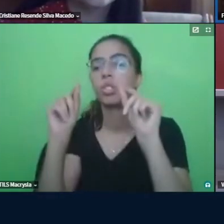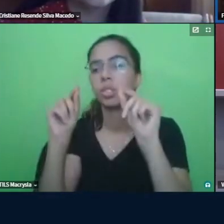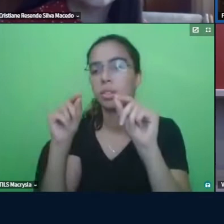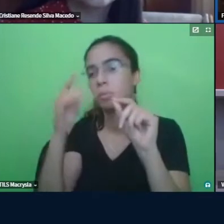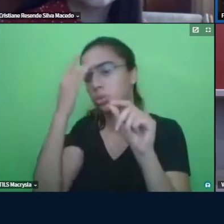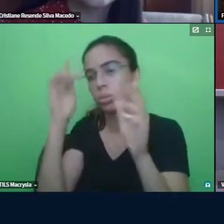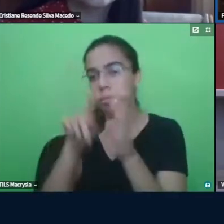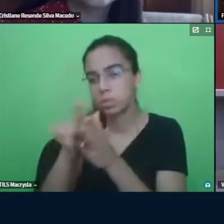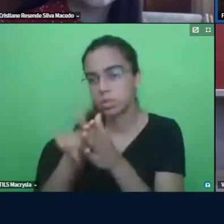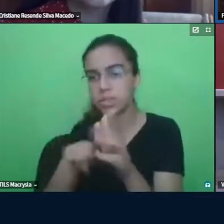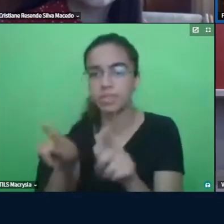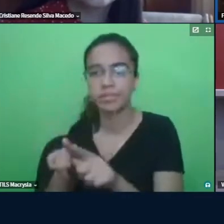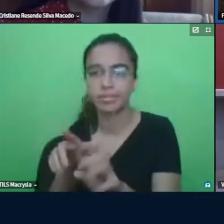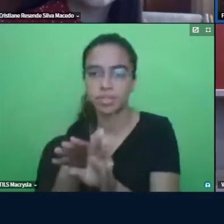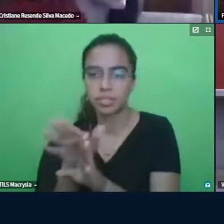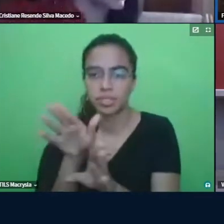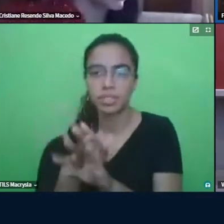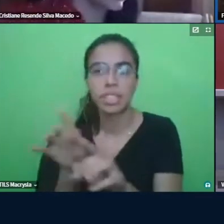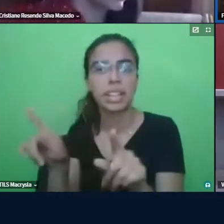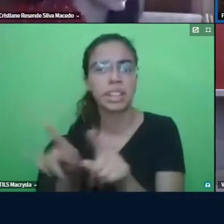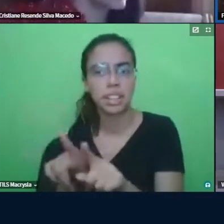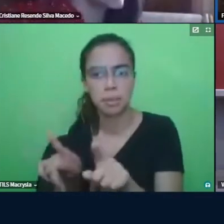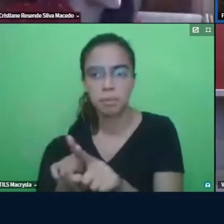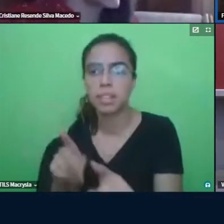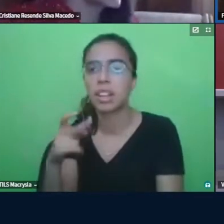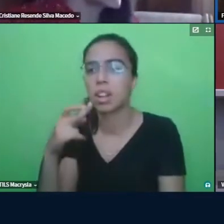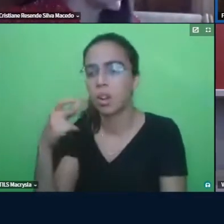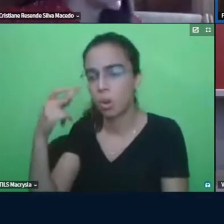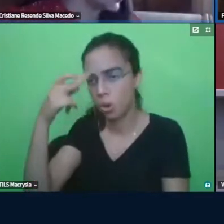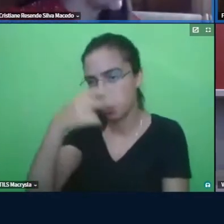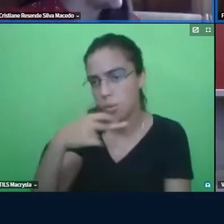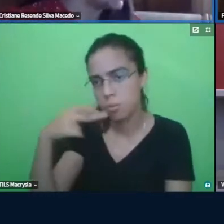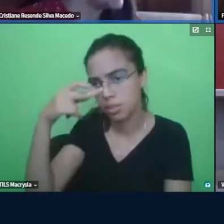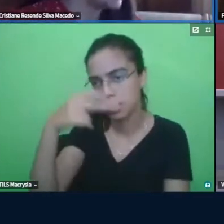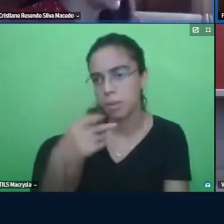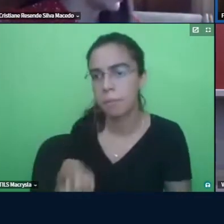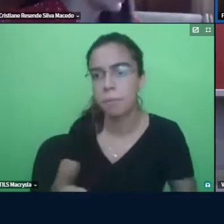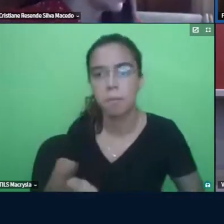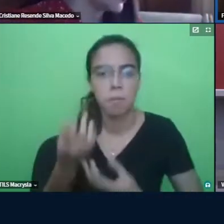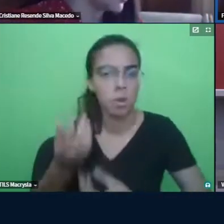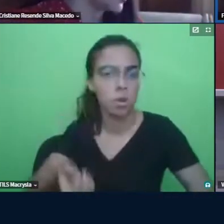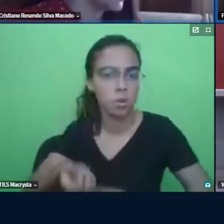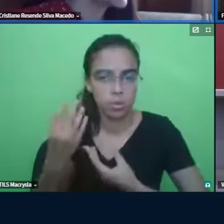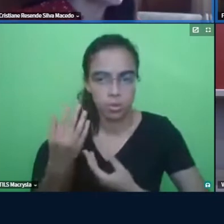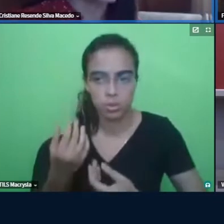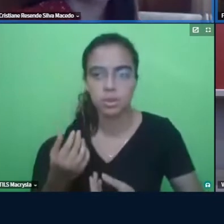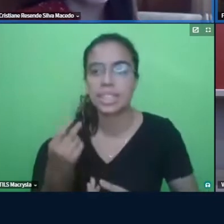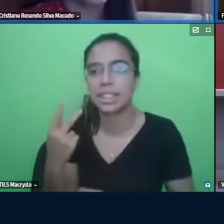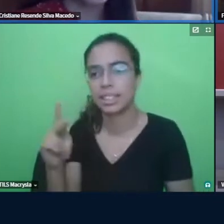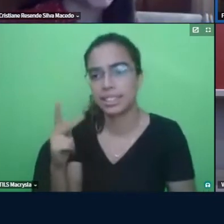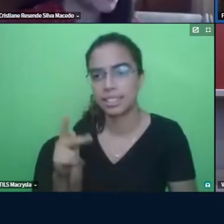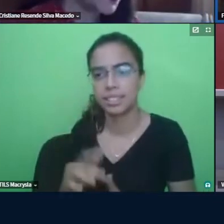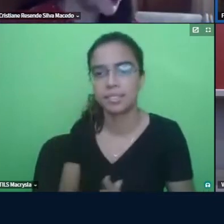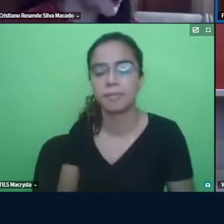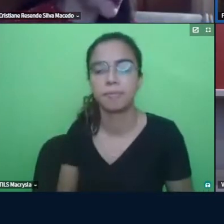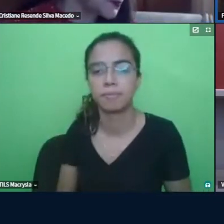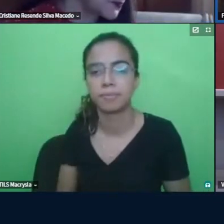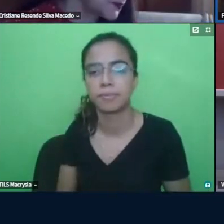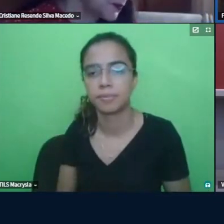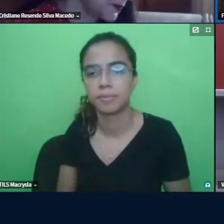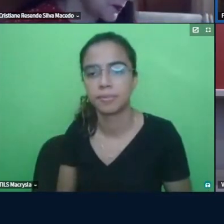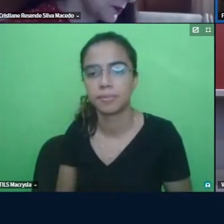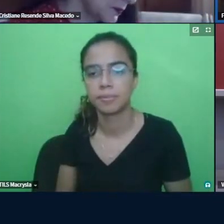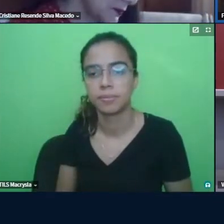e também por uma questão de observação da produção da tua participante perfeito você pode colocar isso tranquilamente